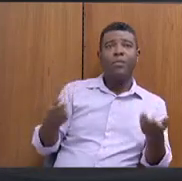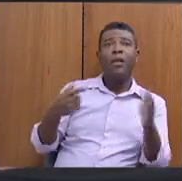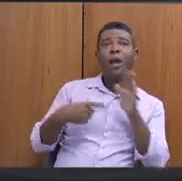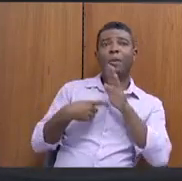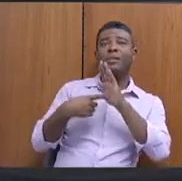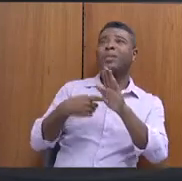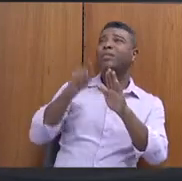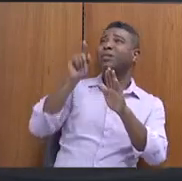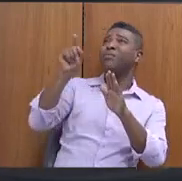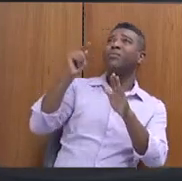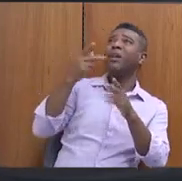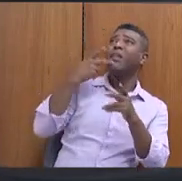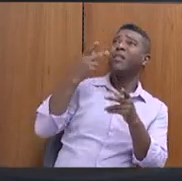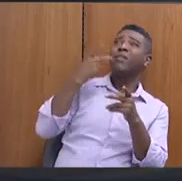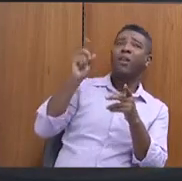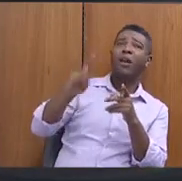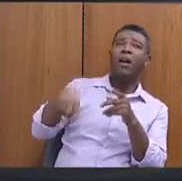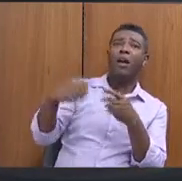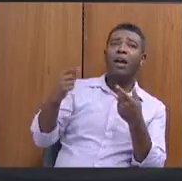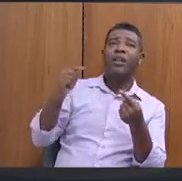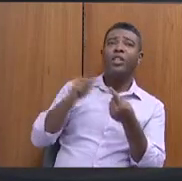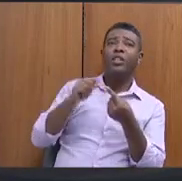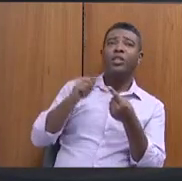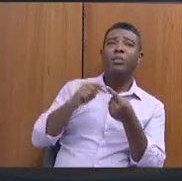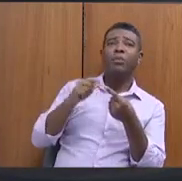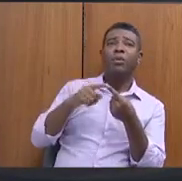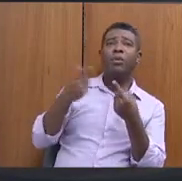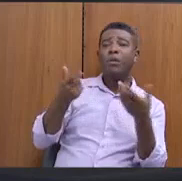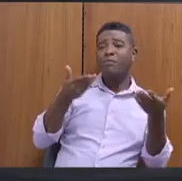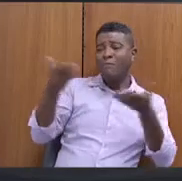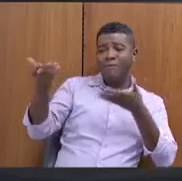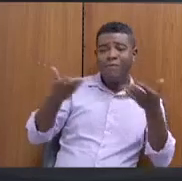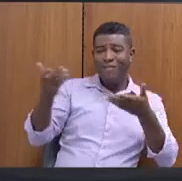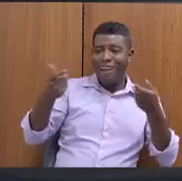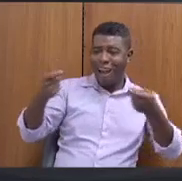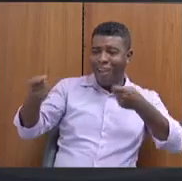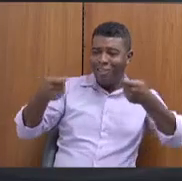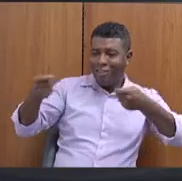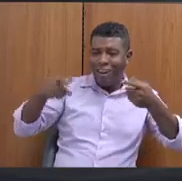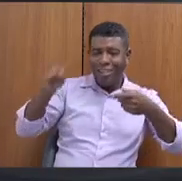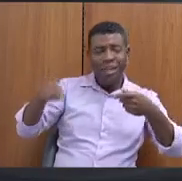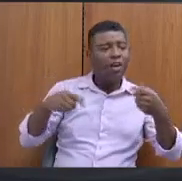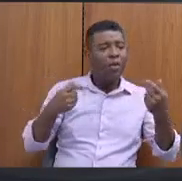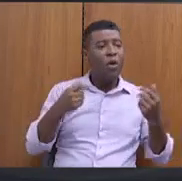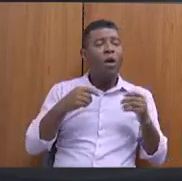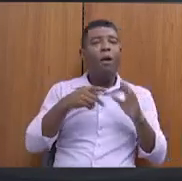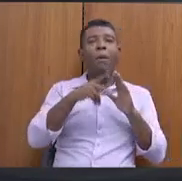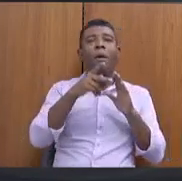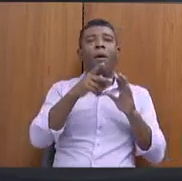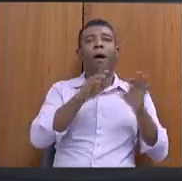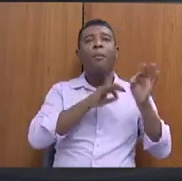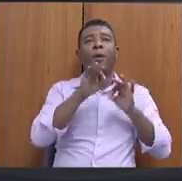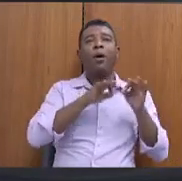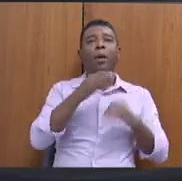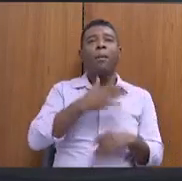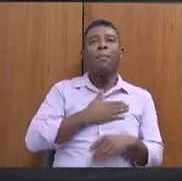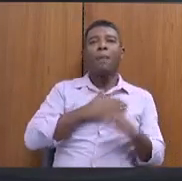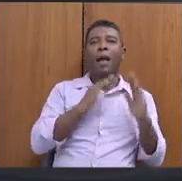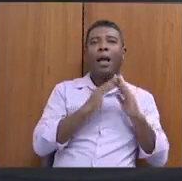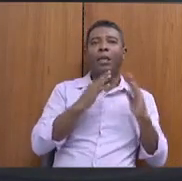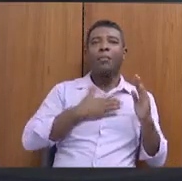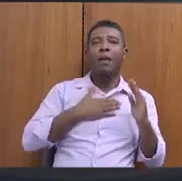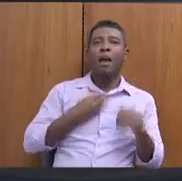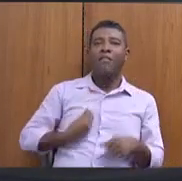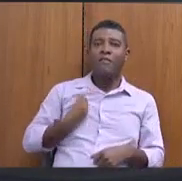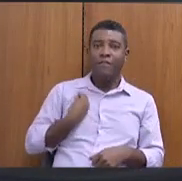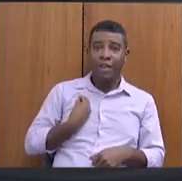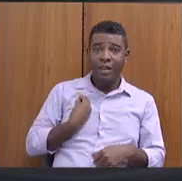qualquer perspectiva de articulação, inclusive, com o programa Minha Casa Minha Vida. Como a Secretaria de Estado vem se programando para